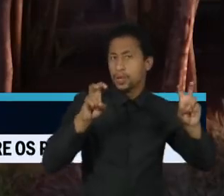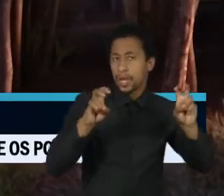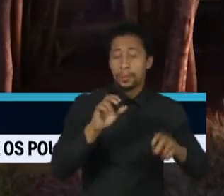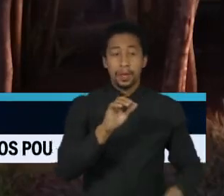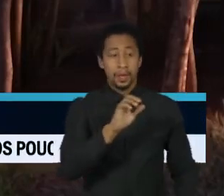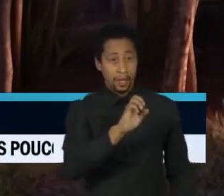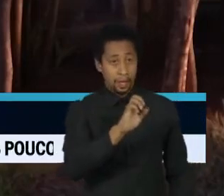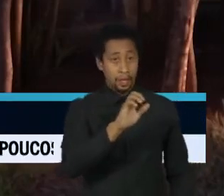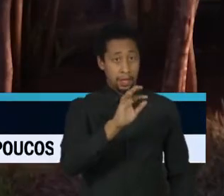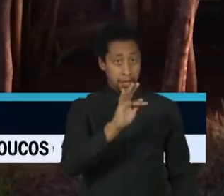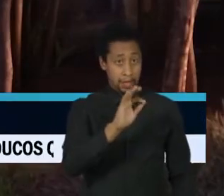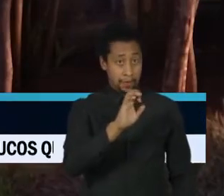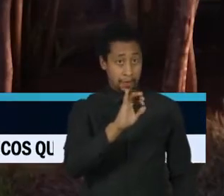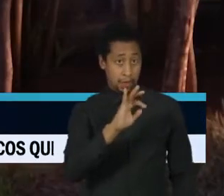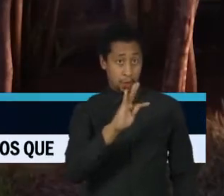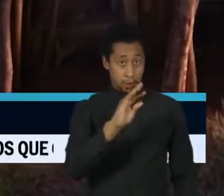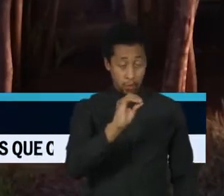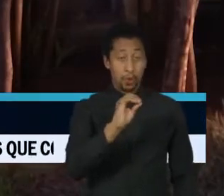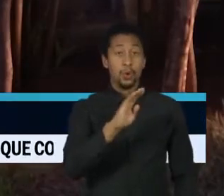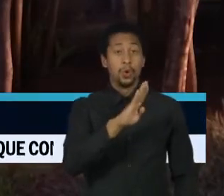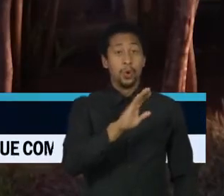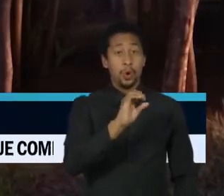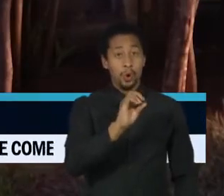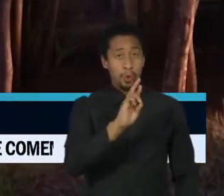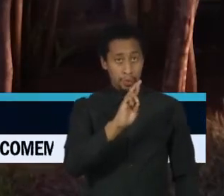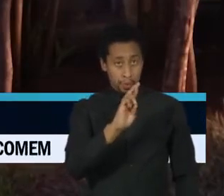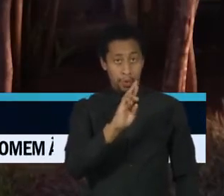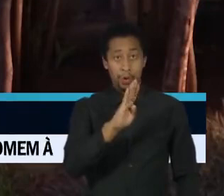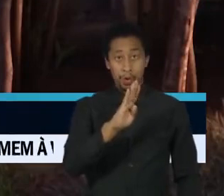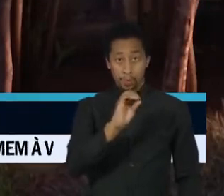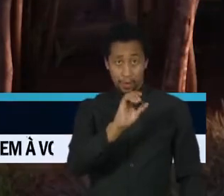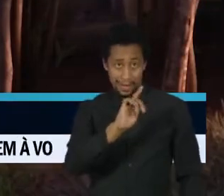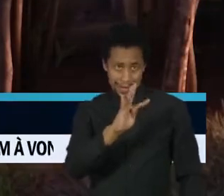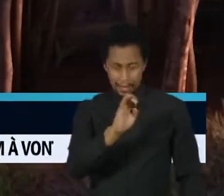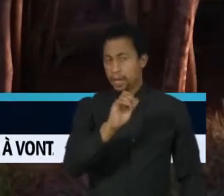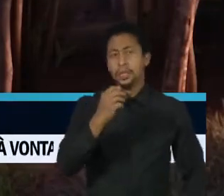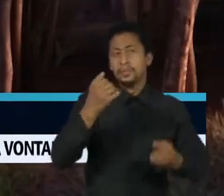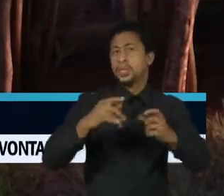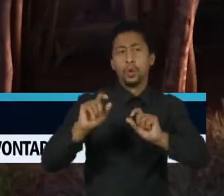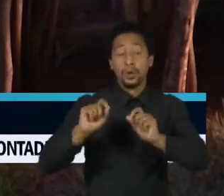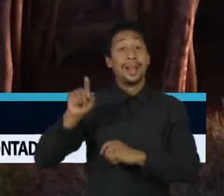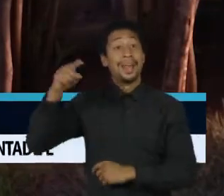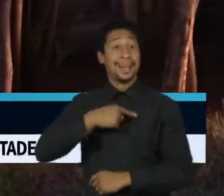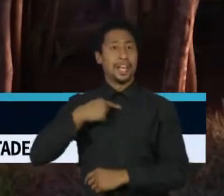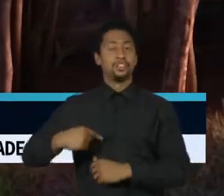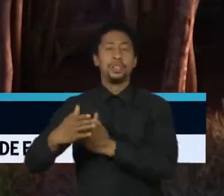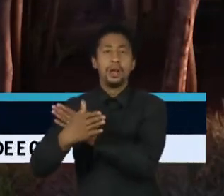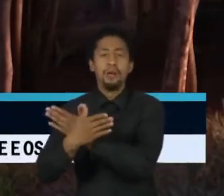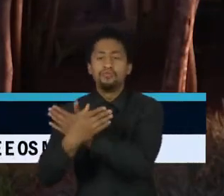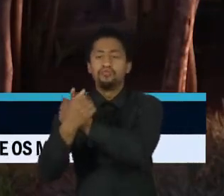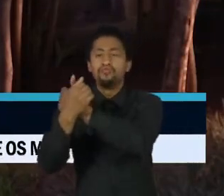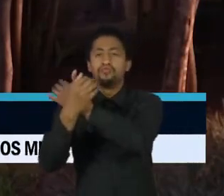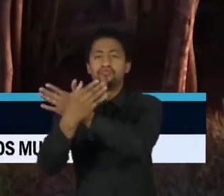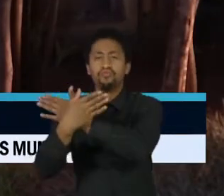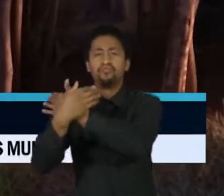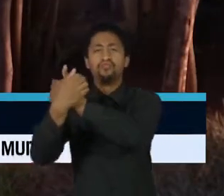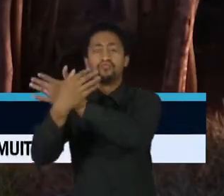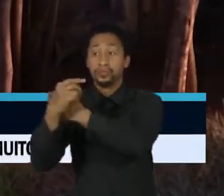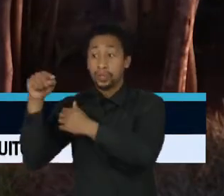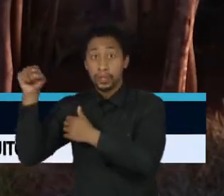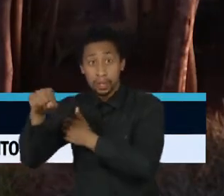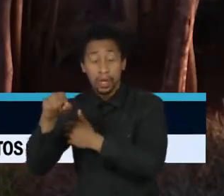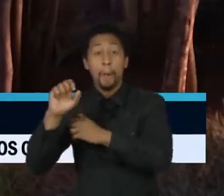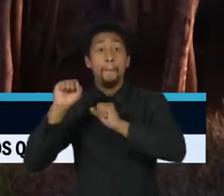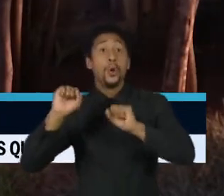que diz que o bater de asas de uma borboleta na China é capaz de desencadear tufões e tempestades nos